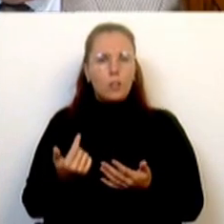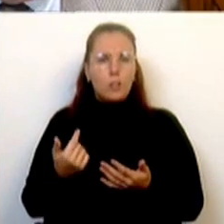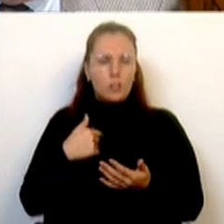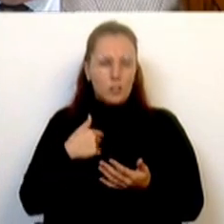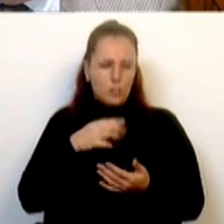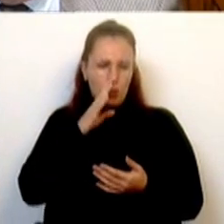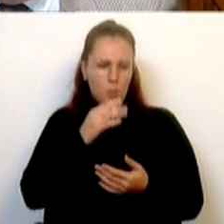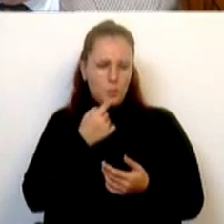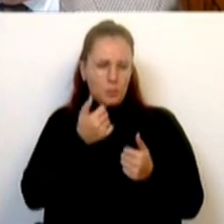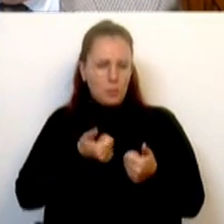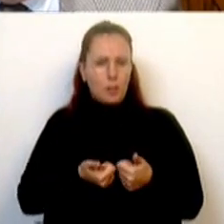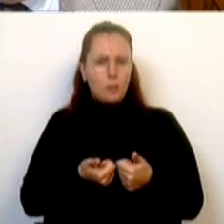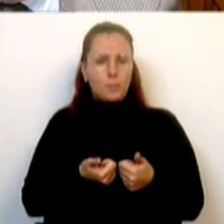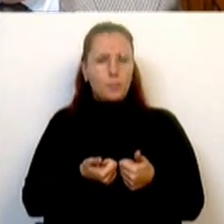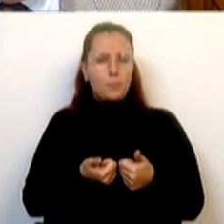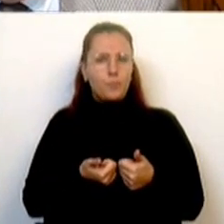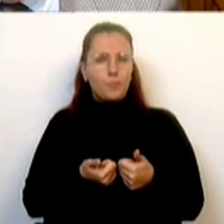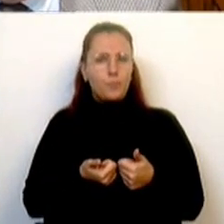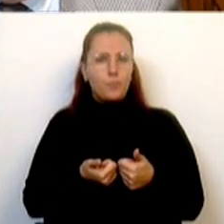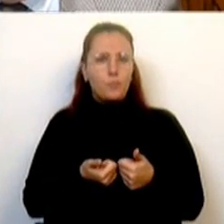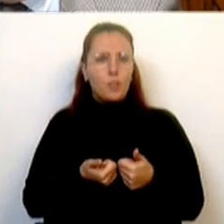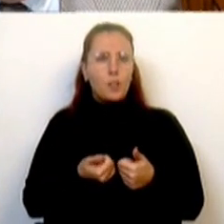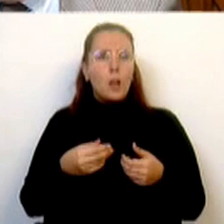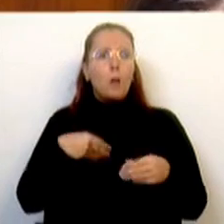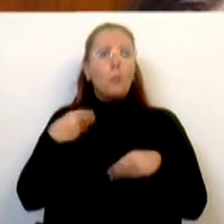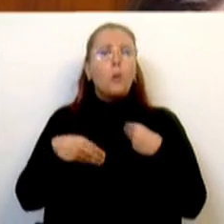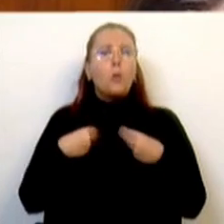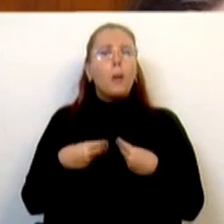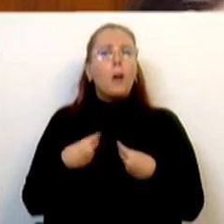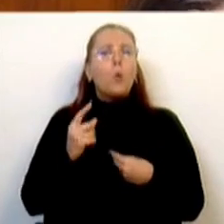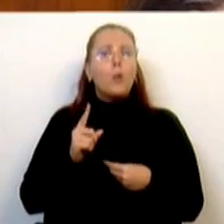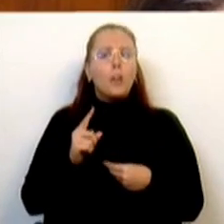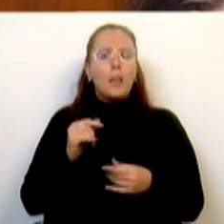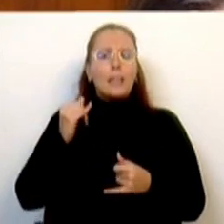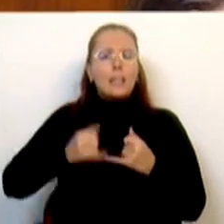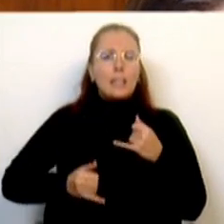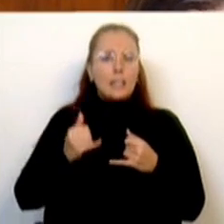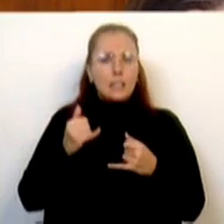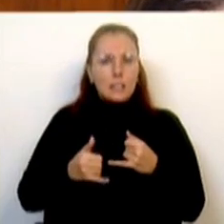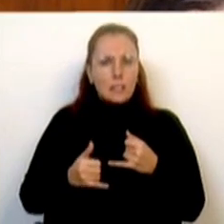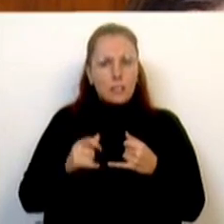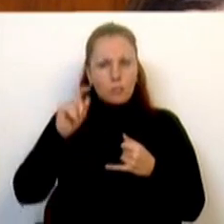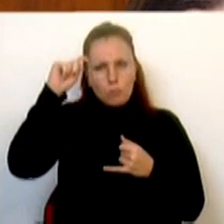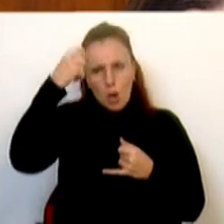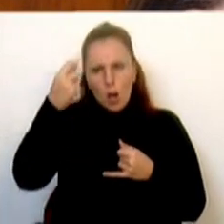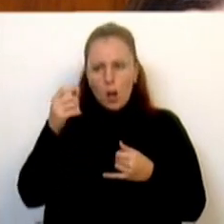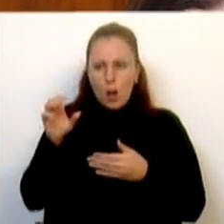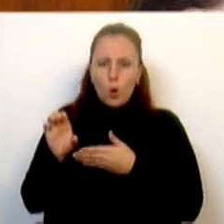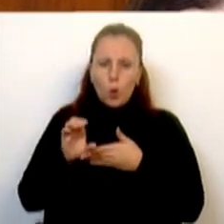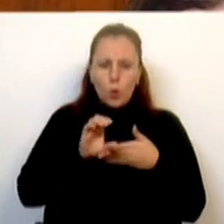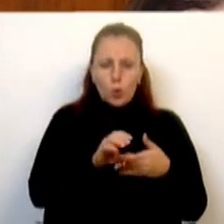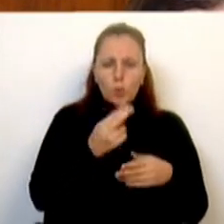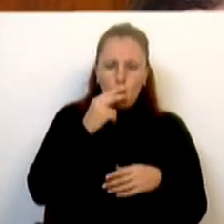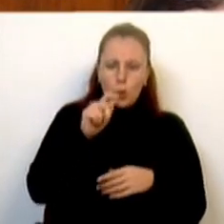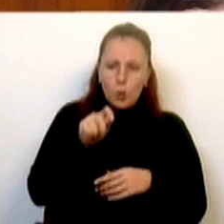se eu bem percebi, veio a preocupar-se com o risco de se pôr em casa a alocação de recursos à Ucrânia,